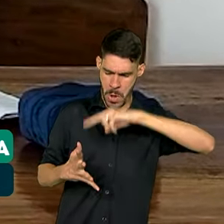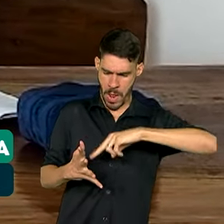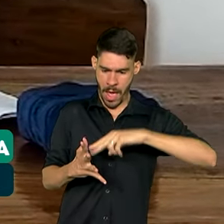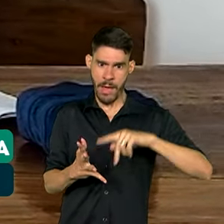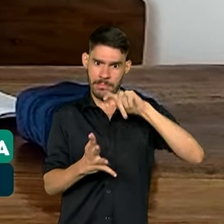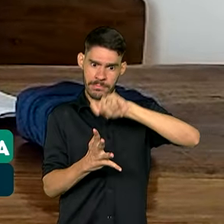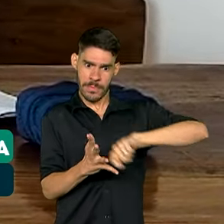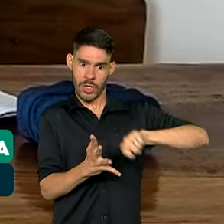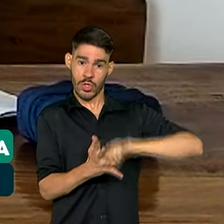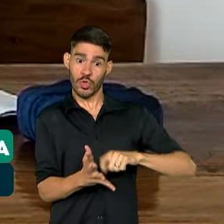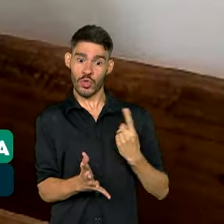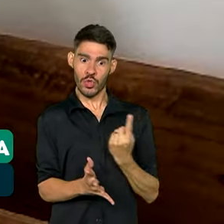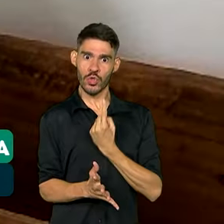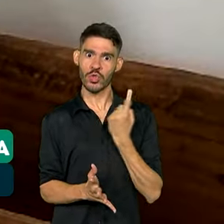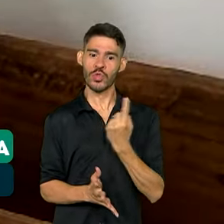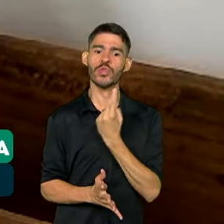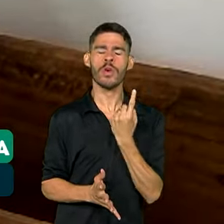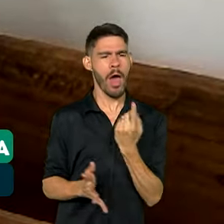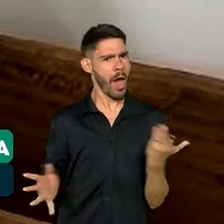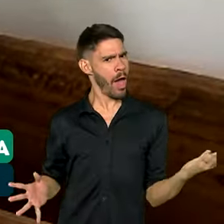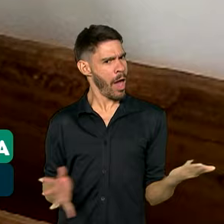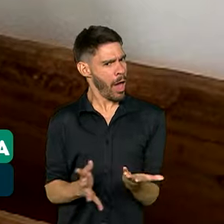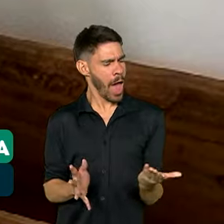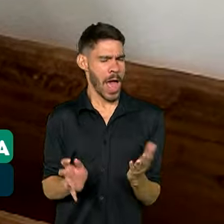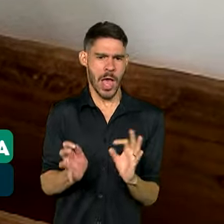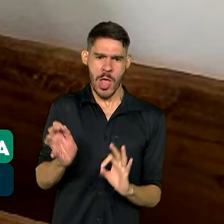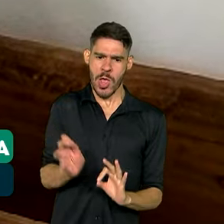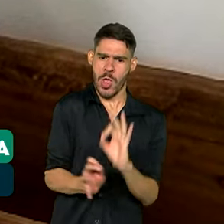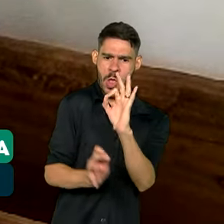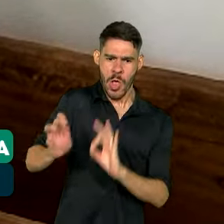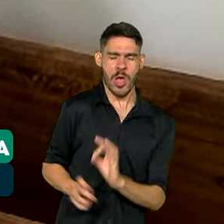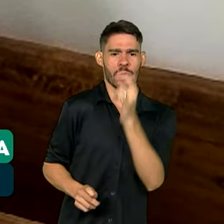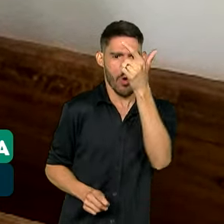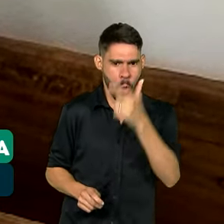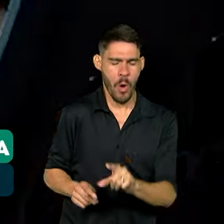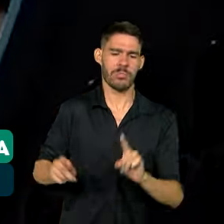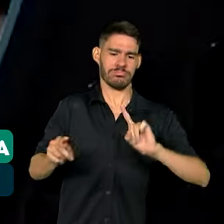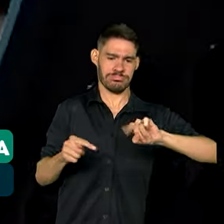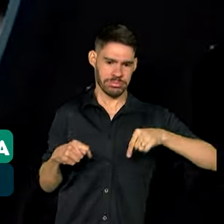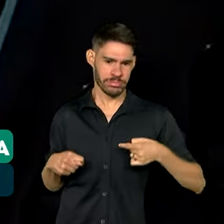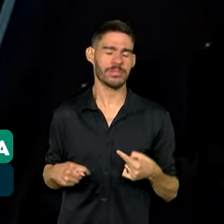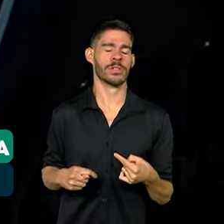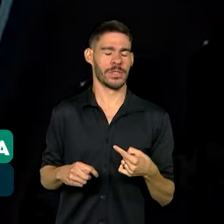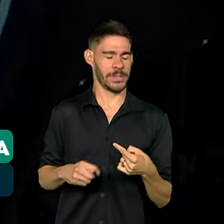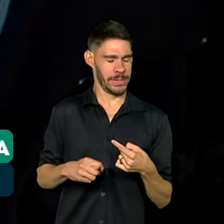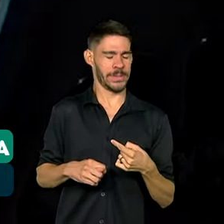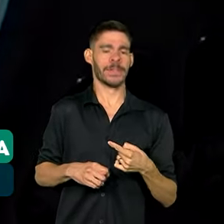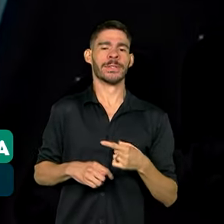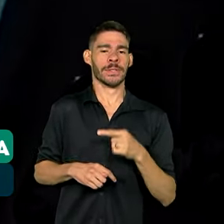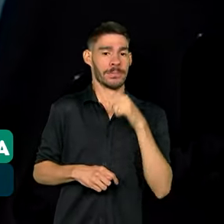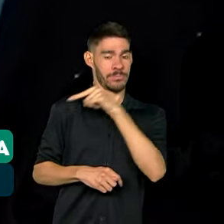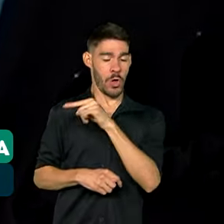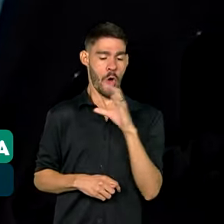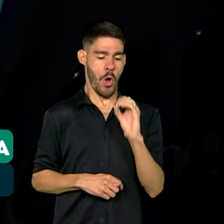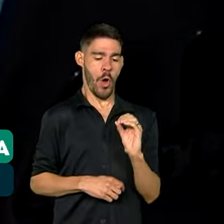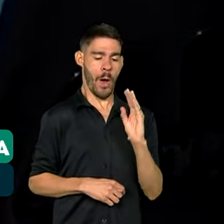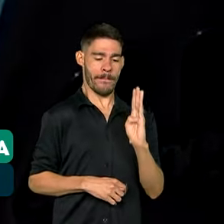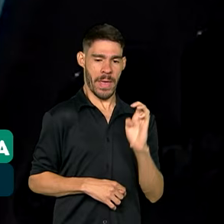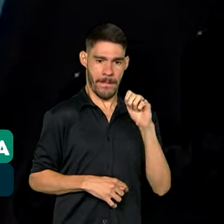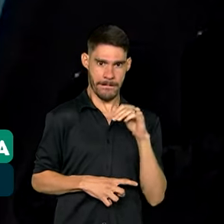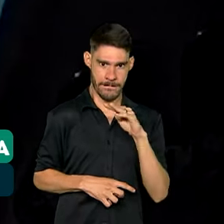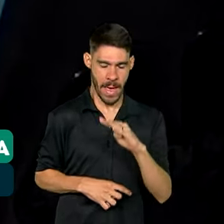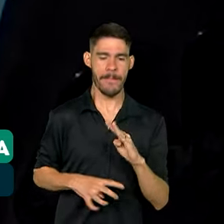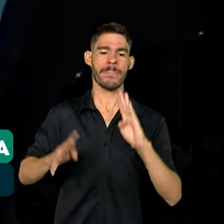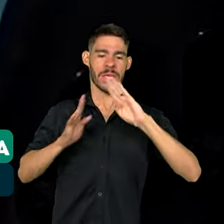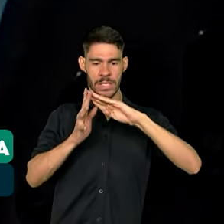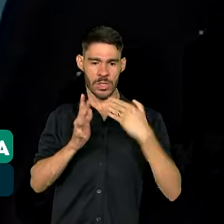escrever sozinho. Agora ele se prepara para mais um desafio, as Olimpíadas Brasileiras de Matemática das